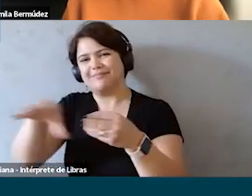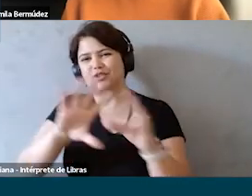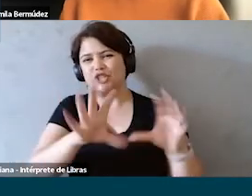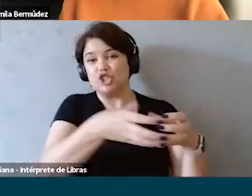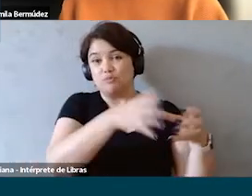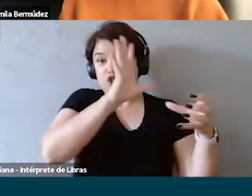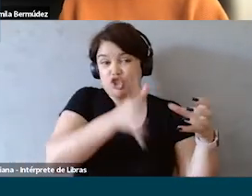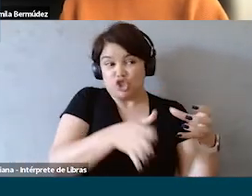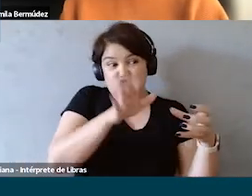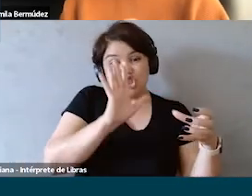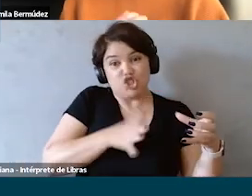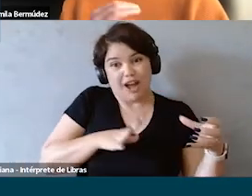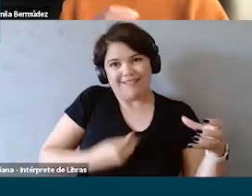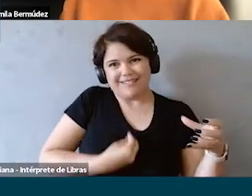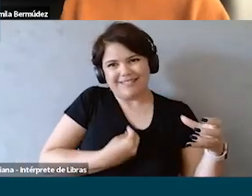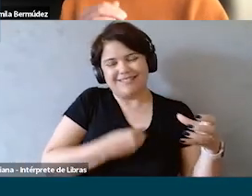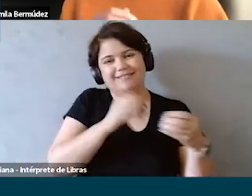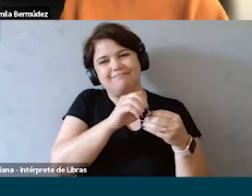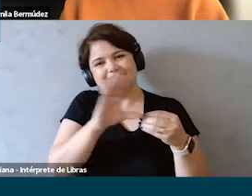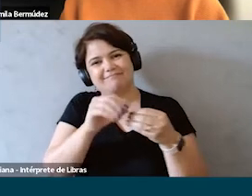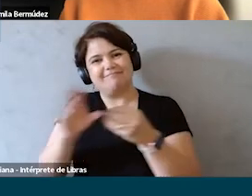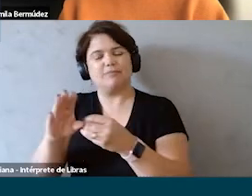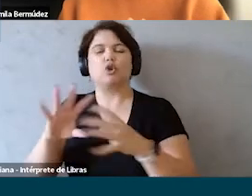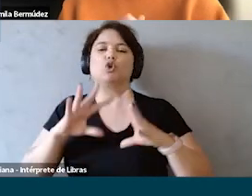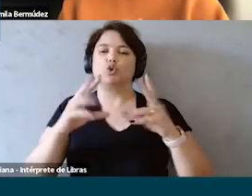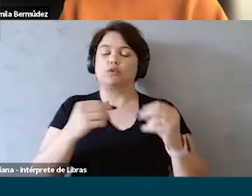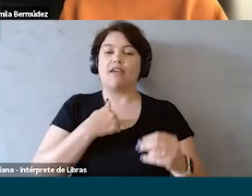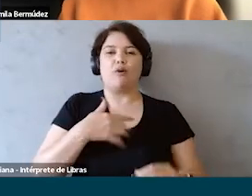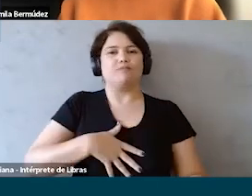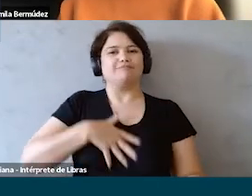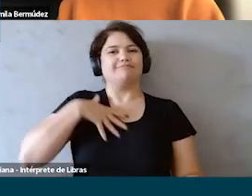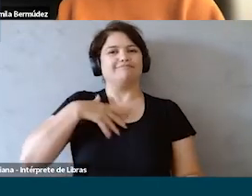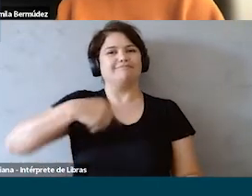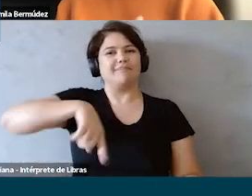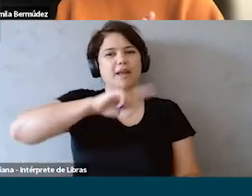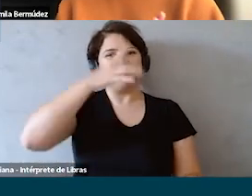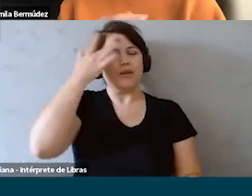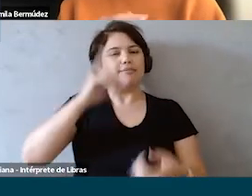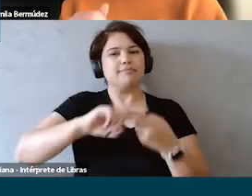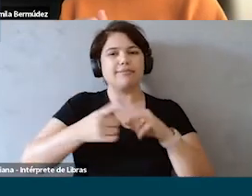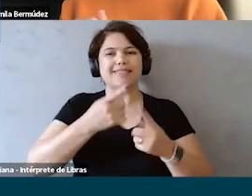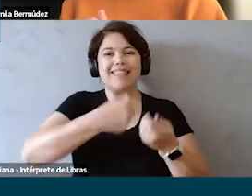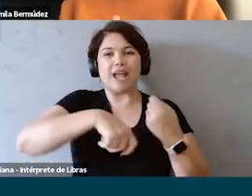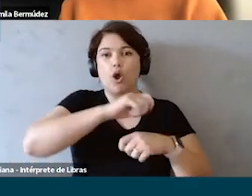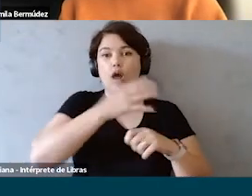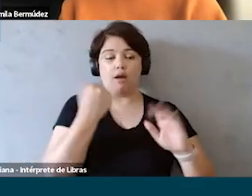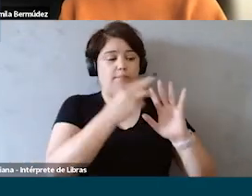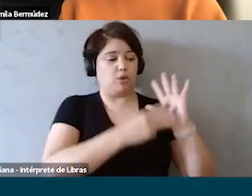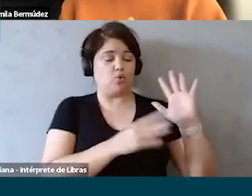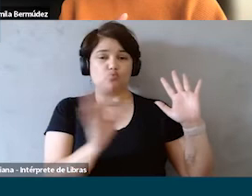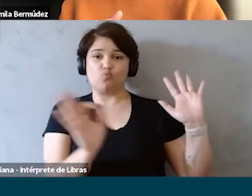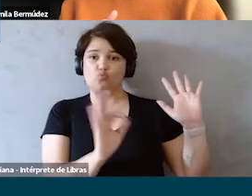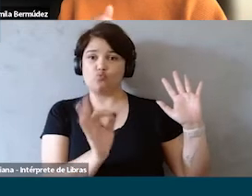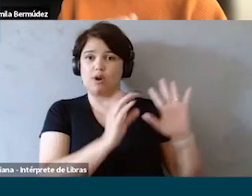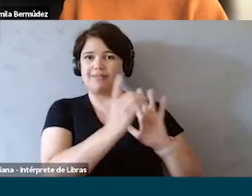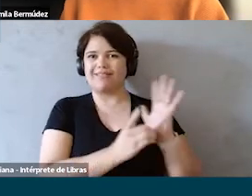do time. E uma coisa que foi impactante, foi gratificante para mim, foi ver as pessoas de negócio que nunca tinham vivenciado uma metodologia